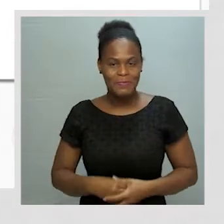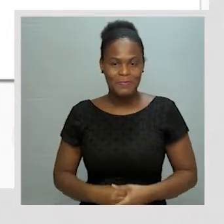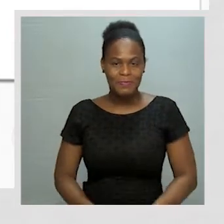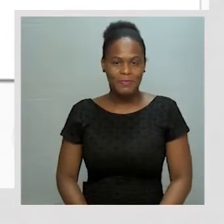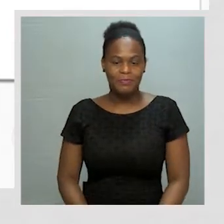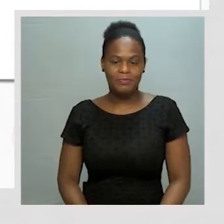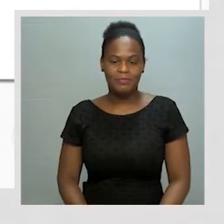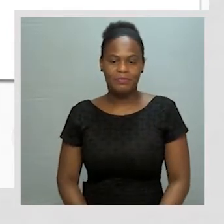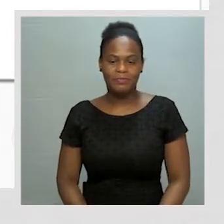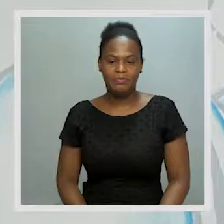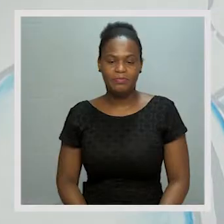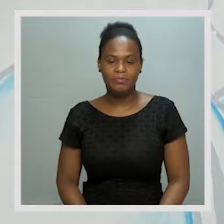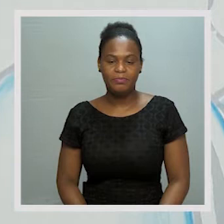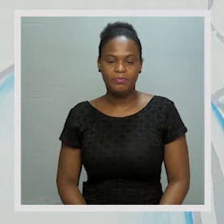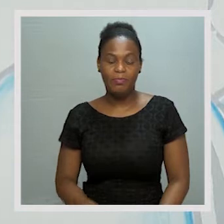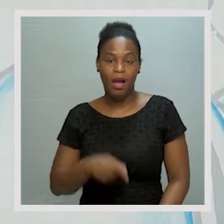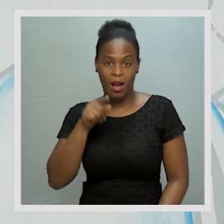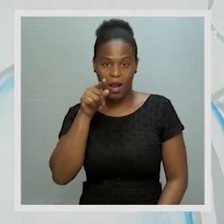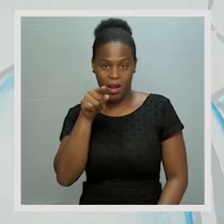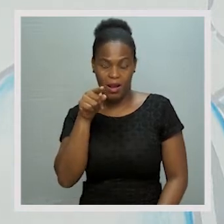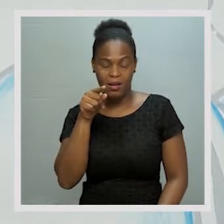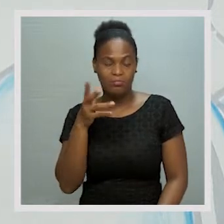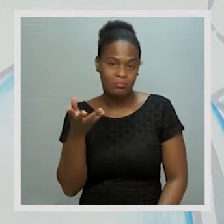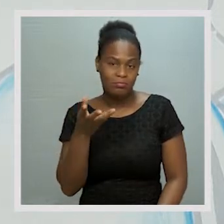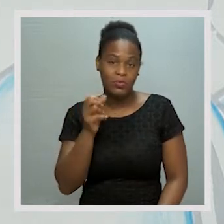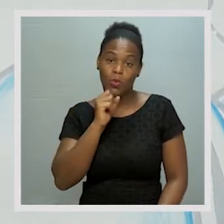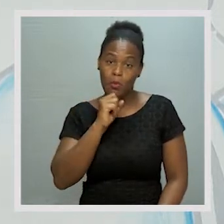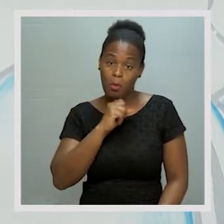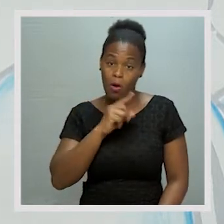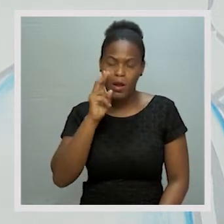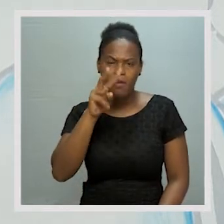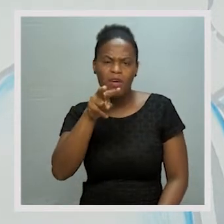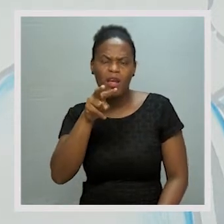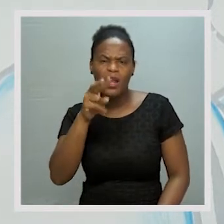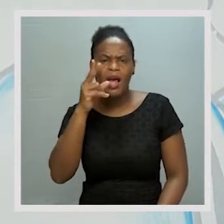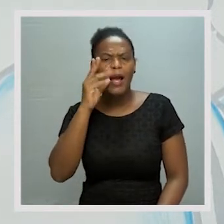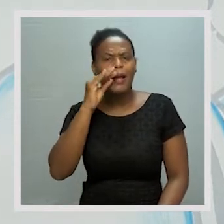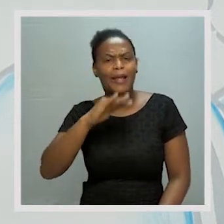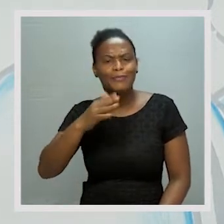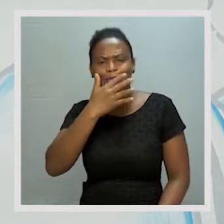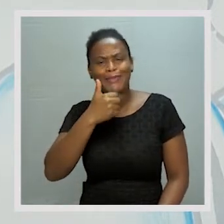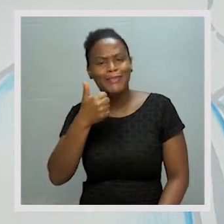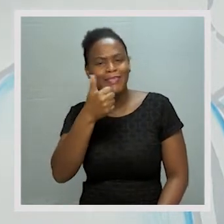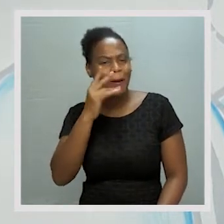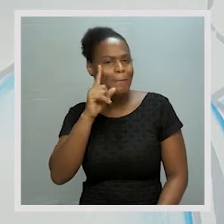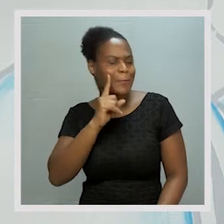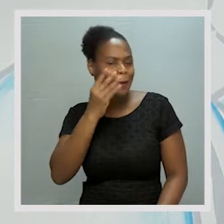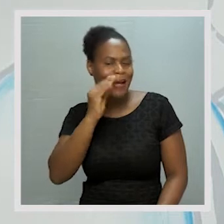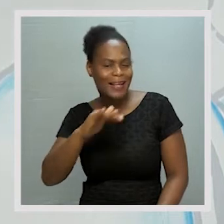Aqui, como podem ver, nós temos uma criança muito linda,